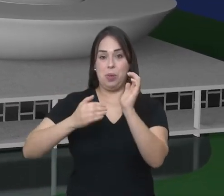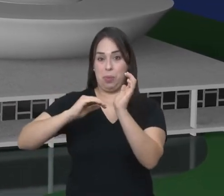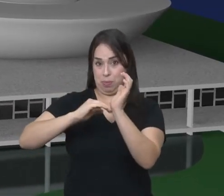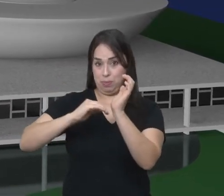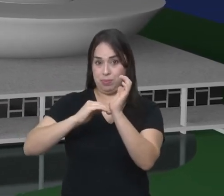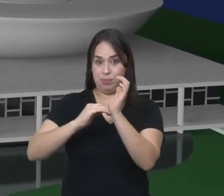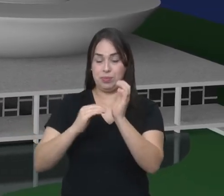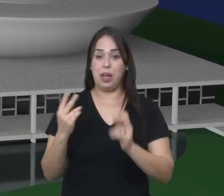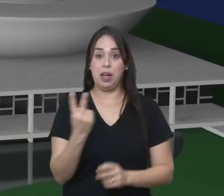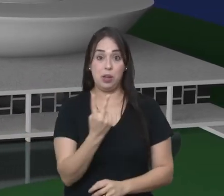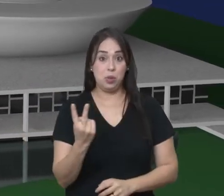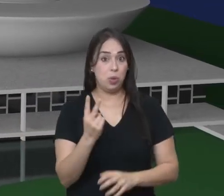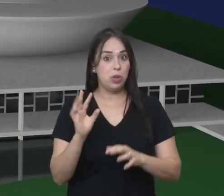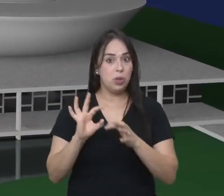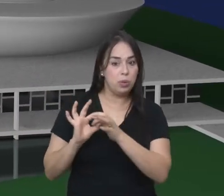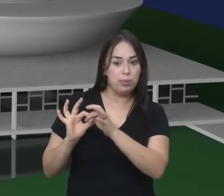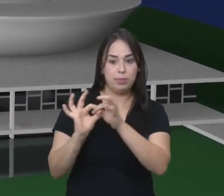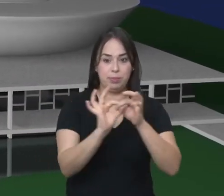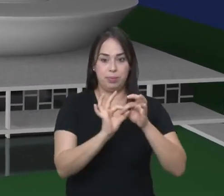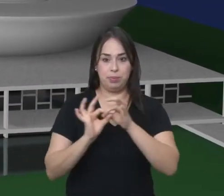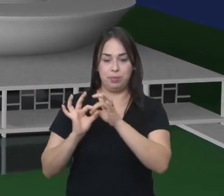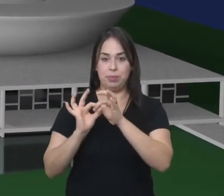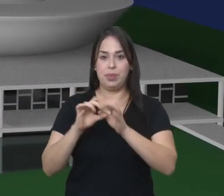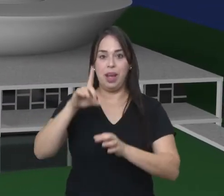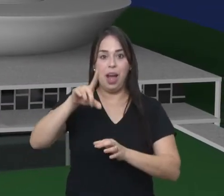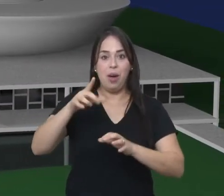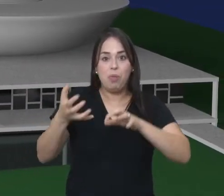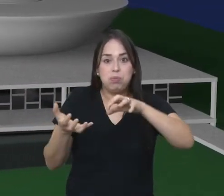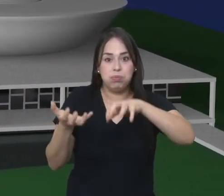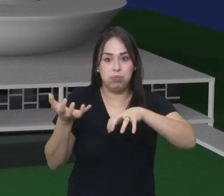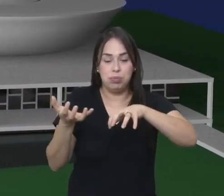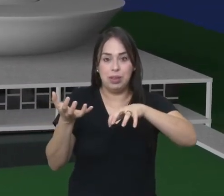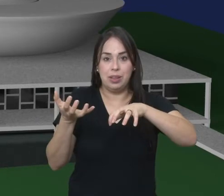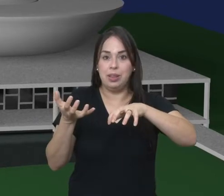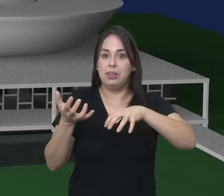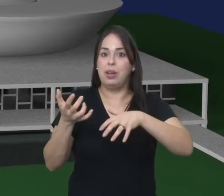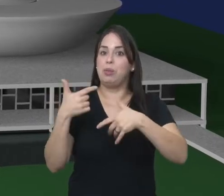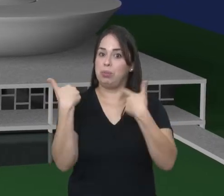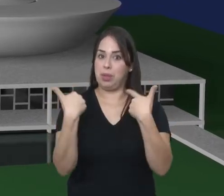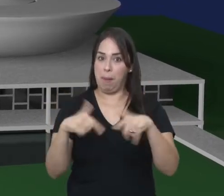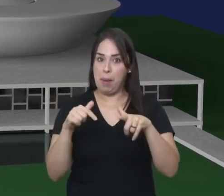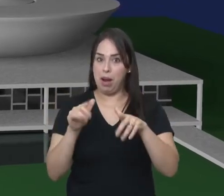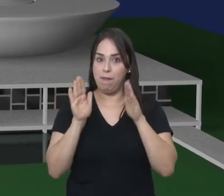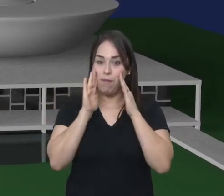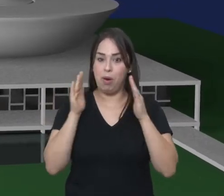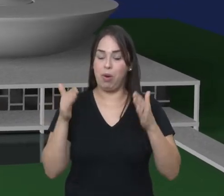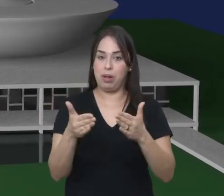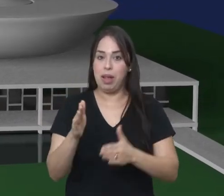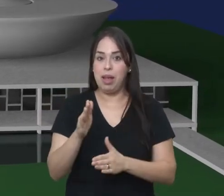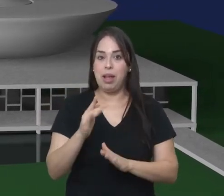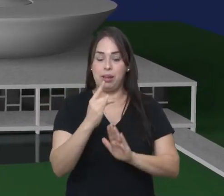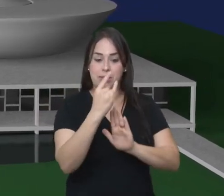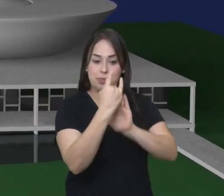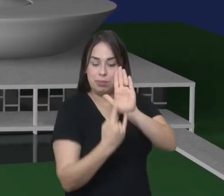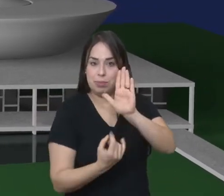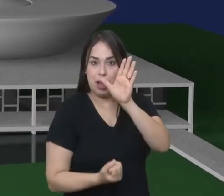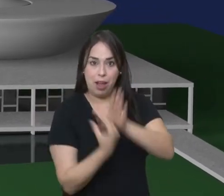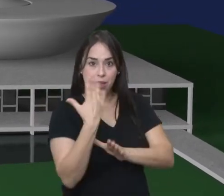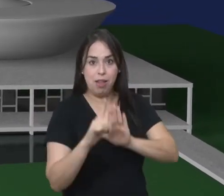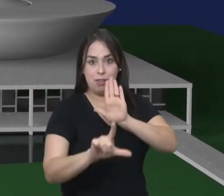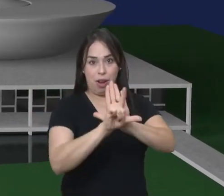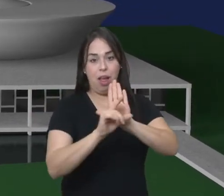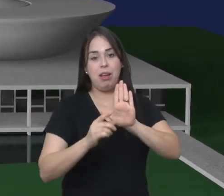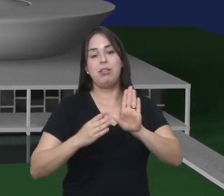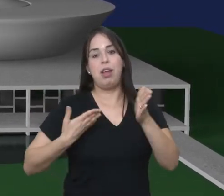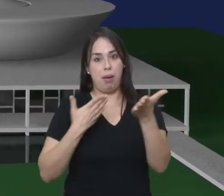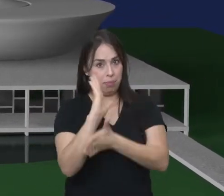Federal. Juntas, elas compõem o Congresso Nacional e têm funções específicas, sendo a principal delas a elaboração e